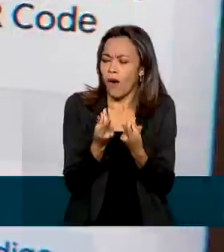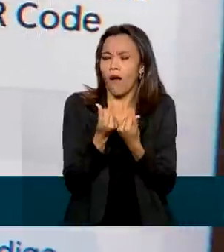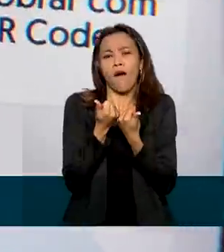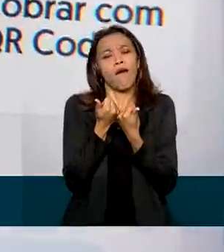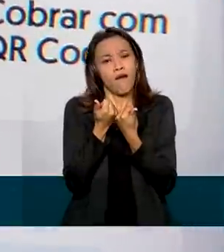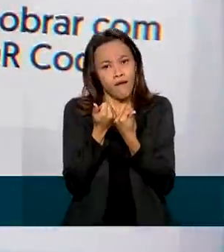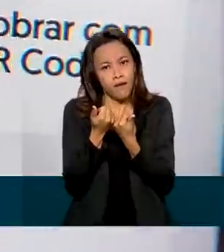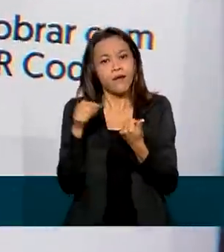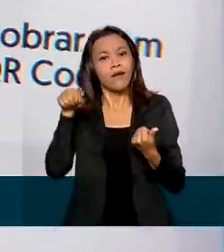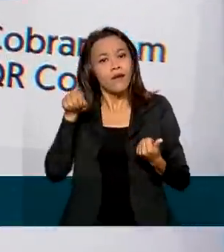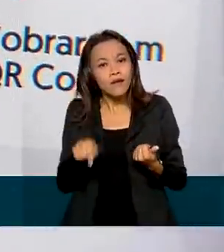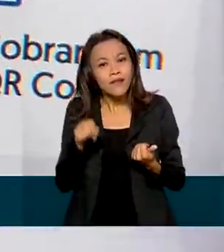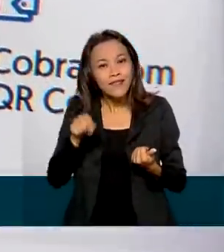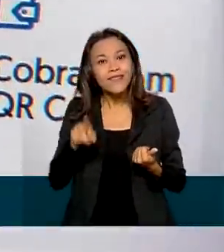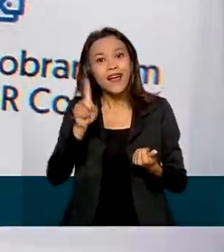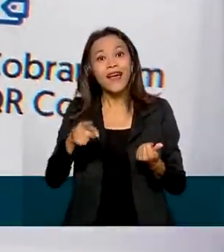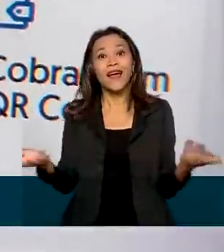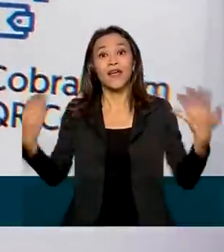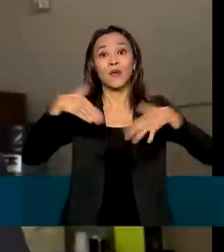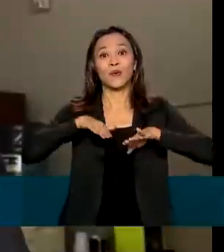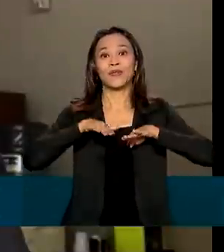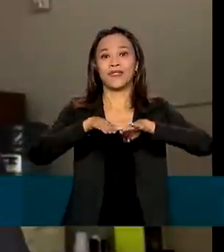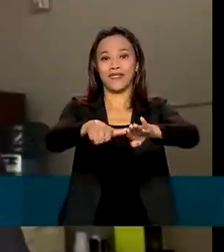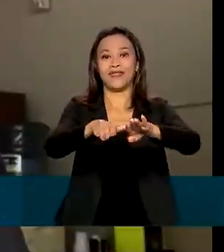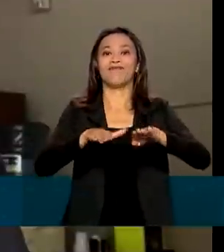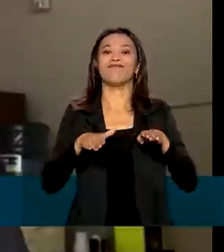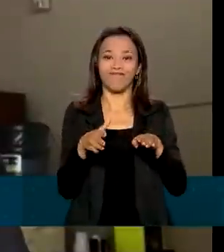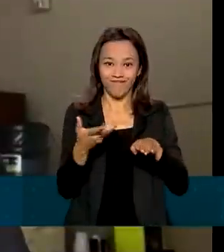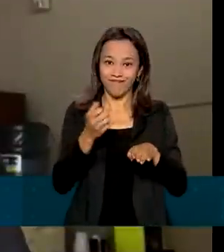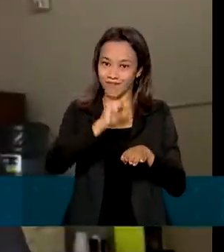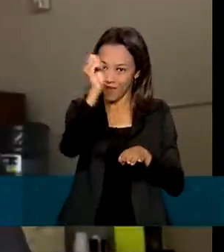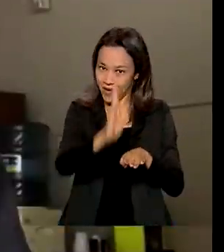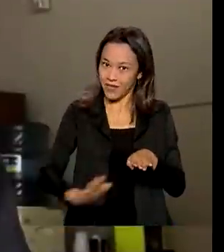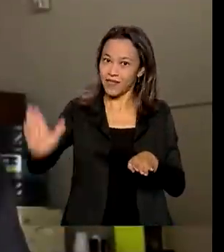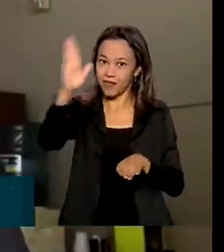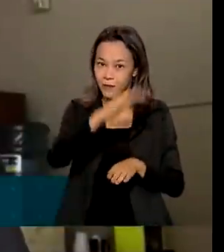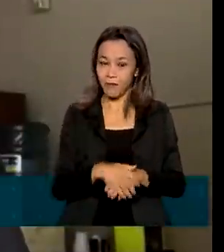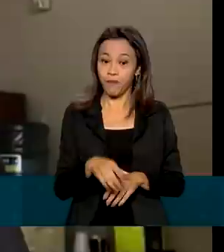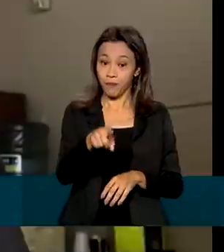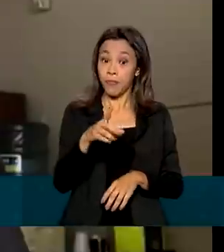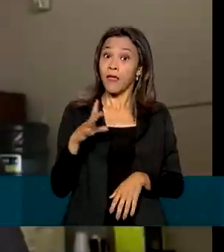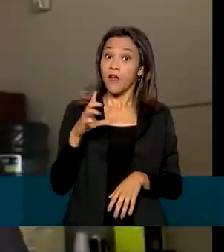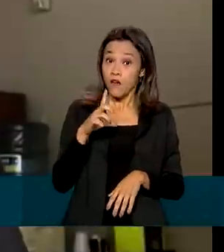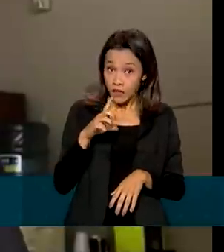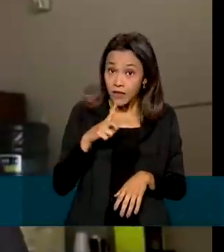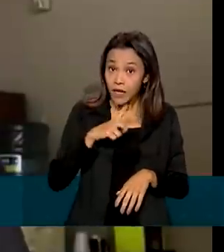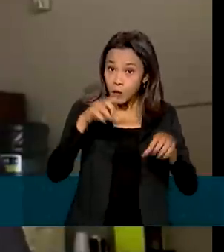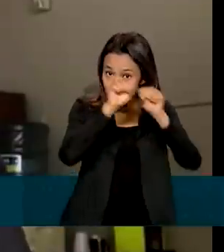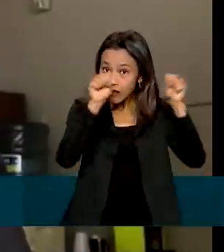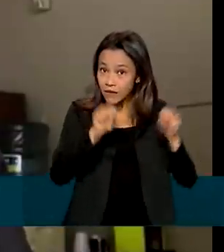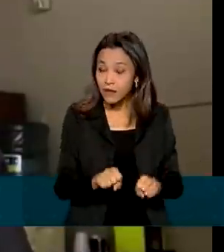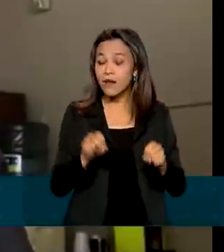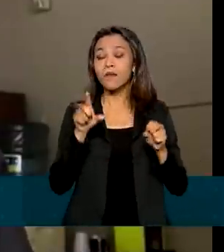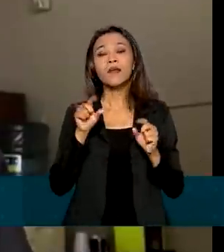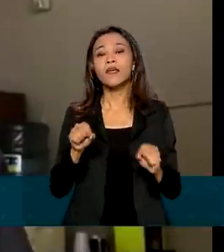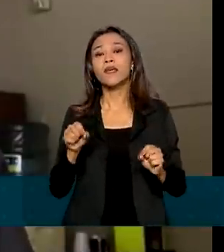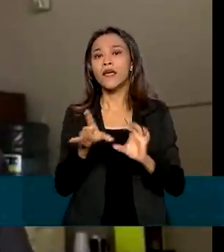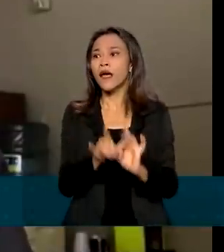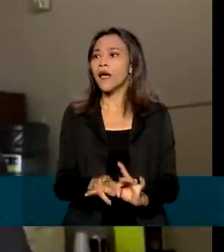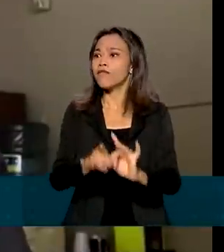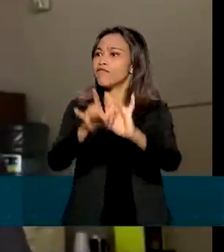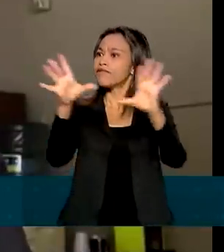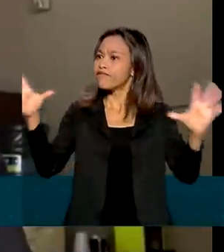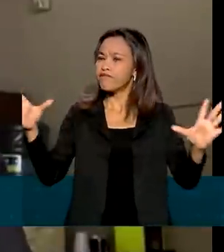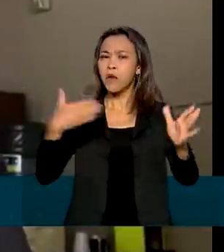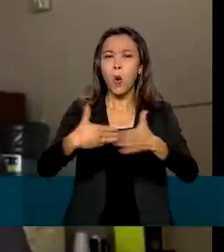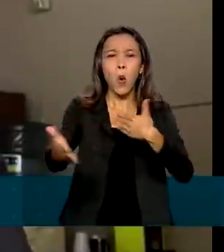aliado para a inclusão financeira no Brasil. Você tem um sistema que democratiza as operações, as transações, facilita,